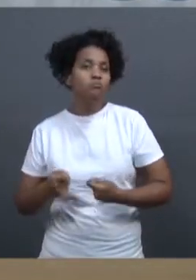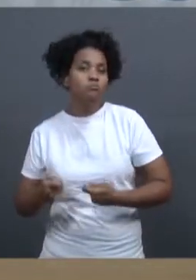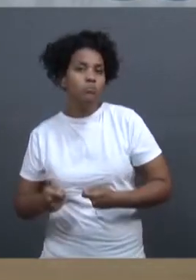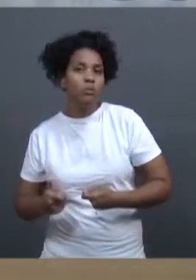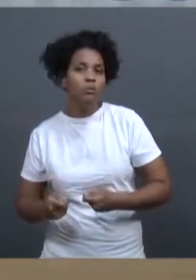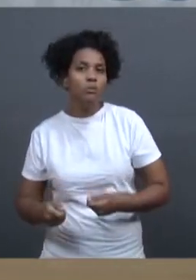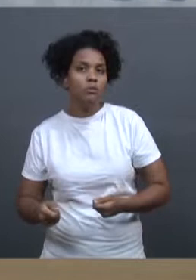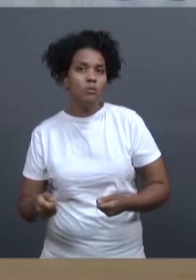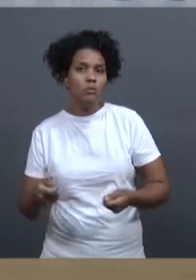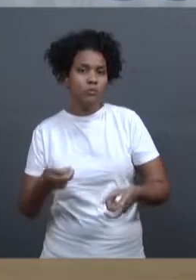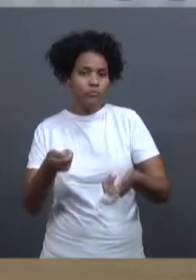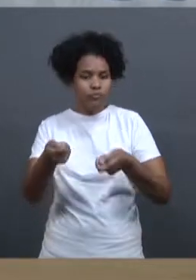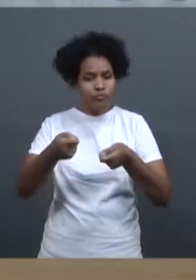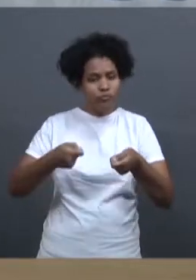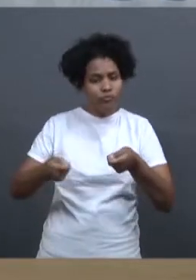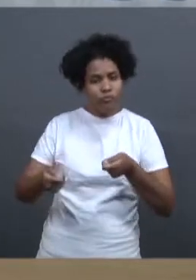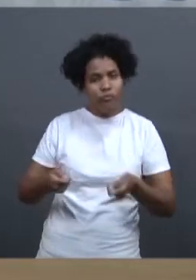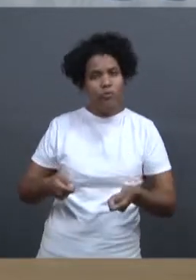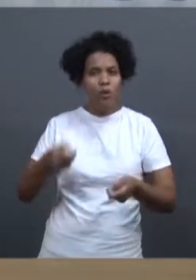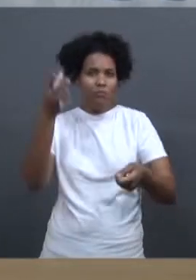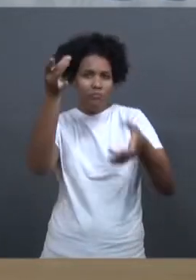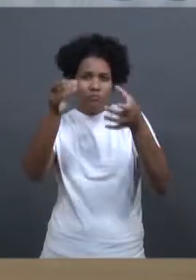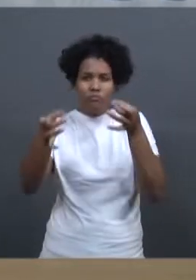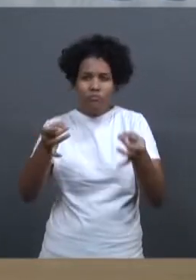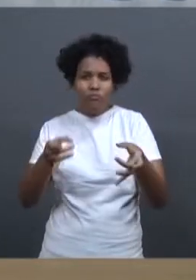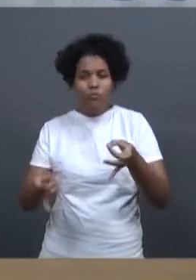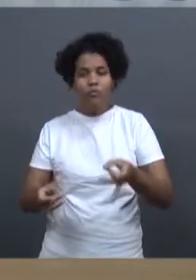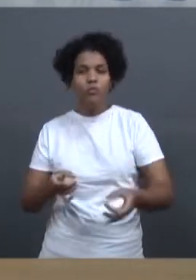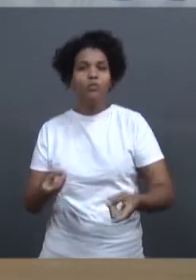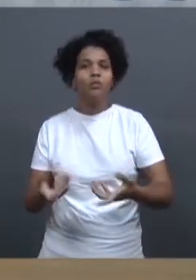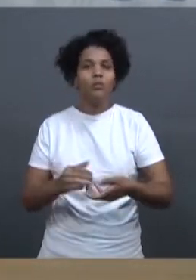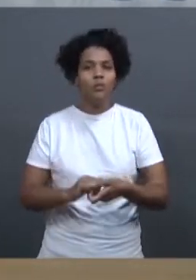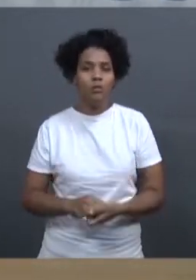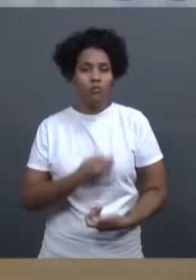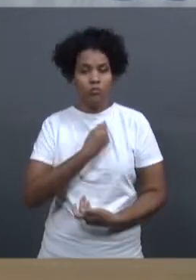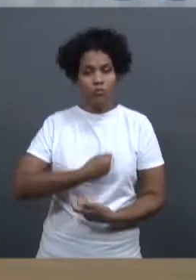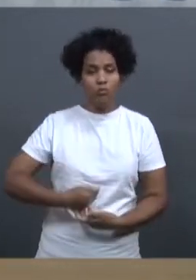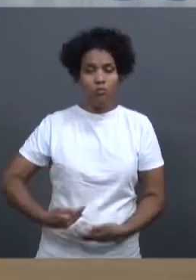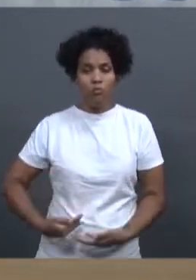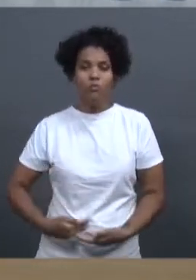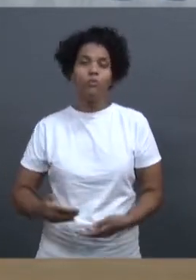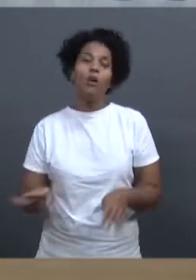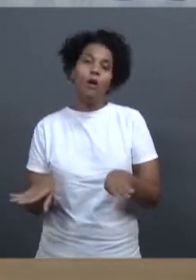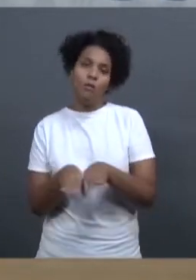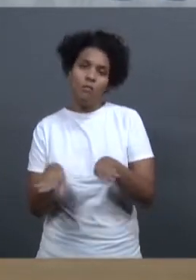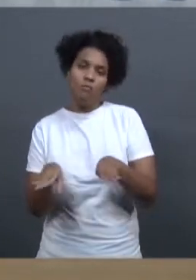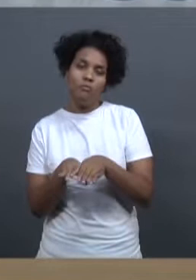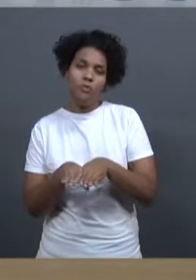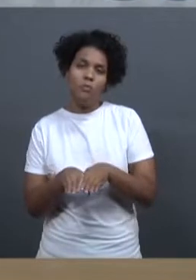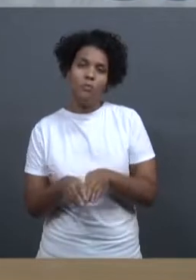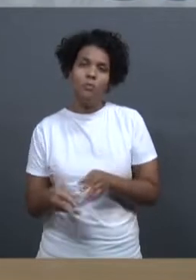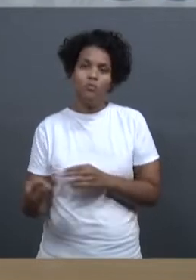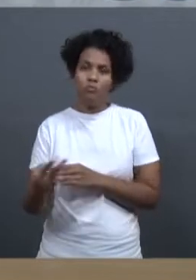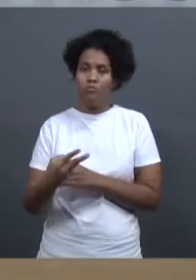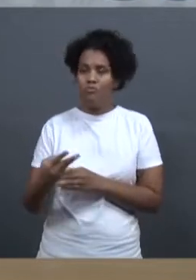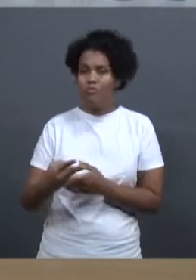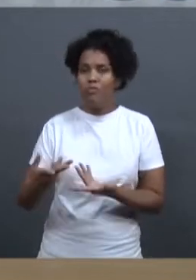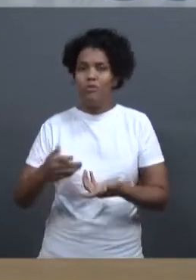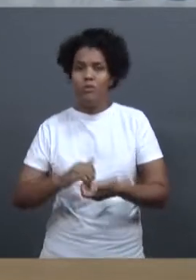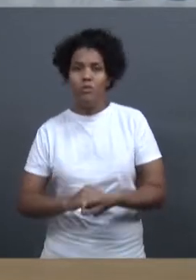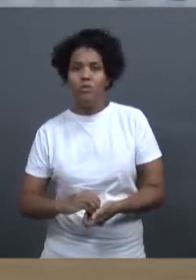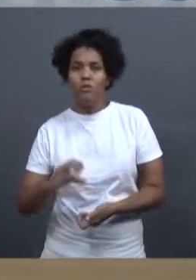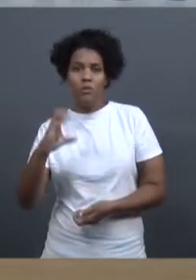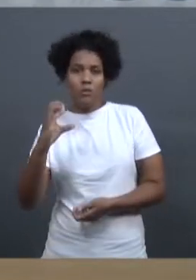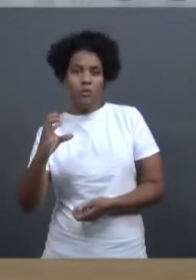orientações de instruções normativas do governo, de recomendações do TCU e do CGU, como também